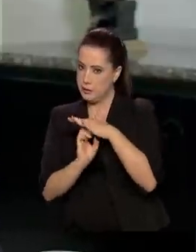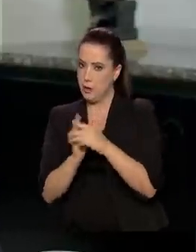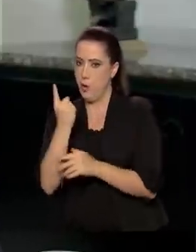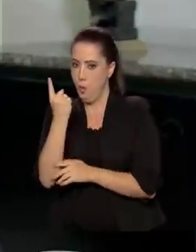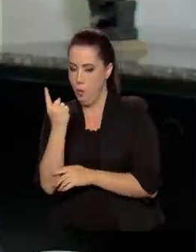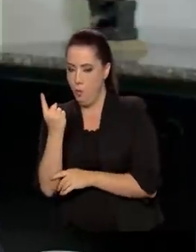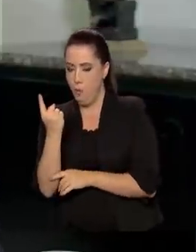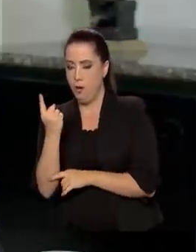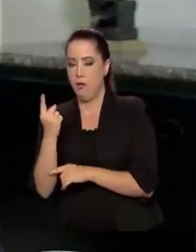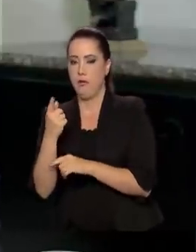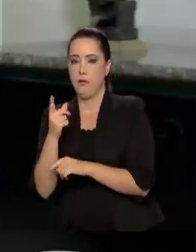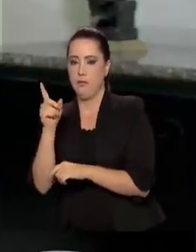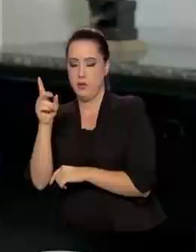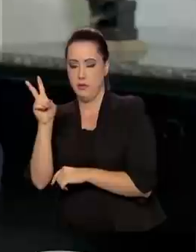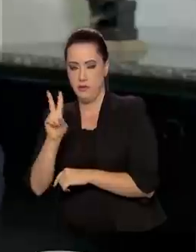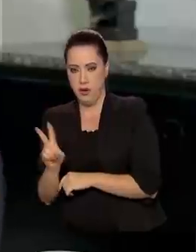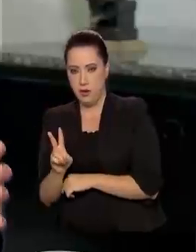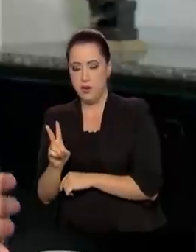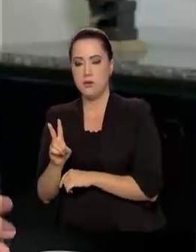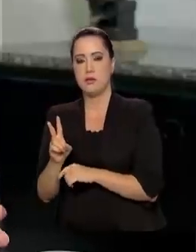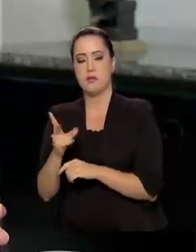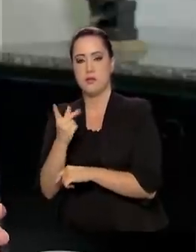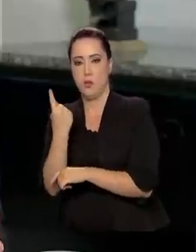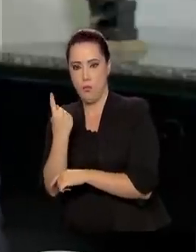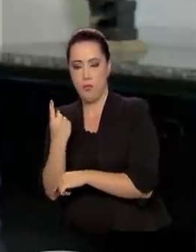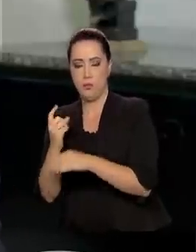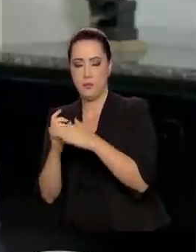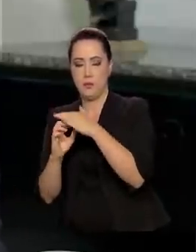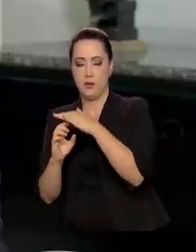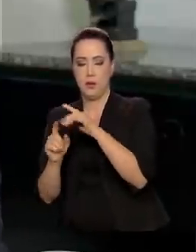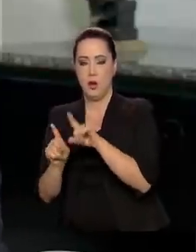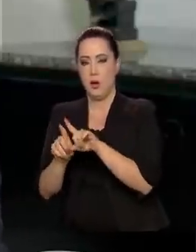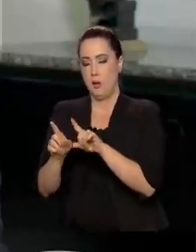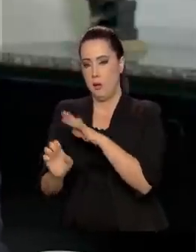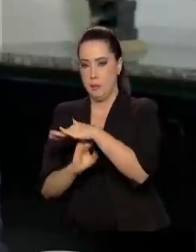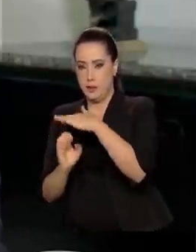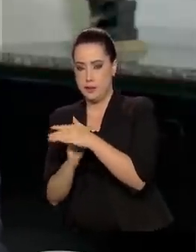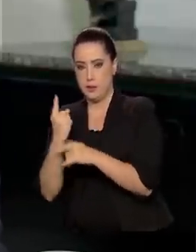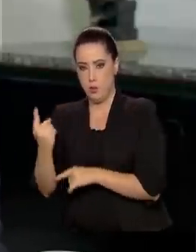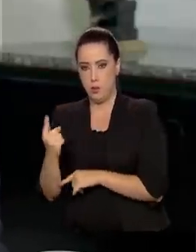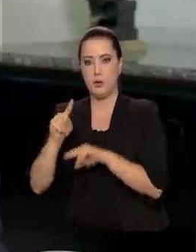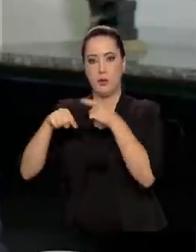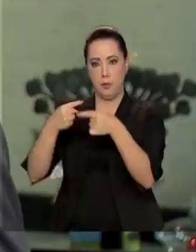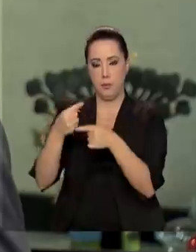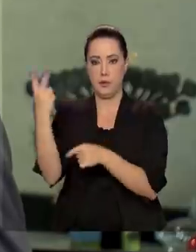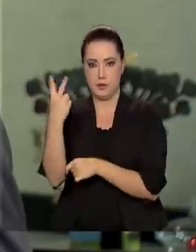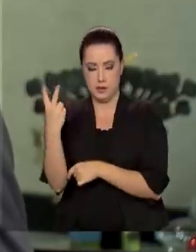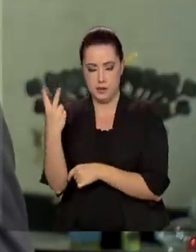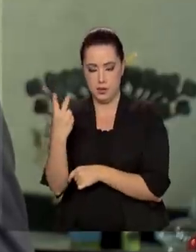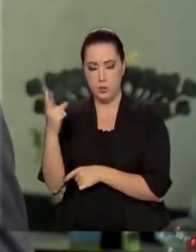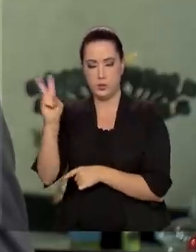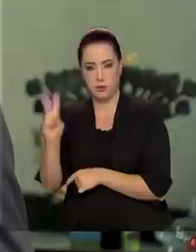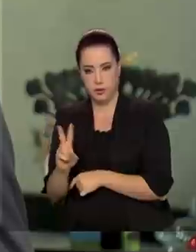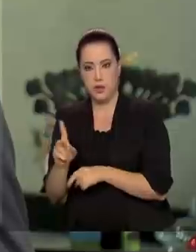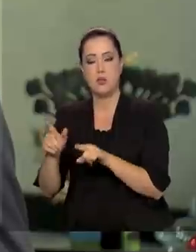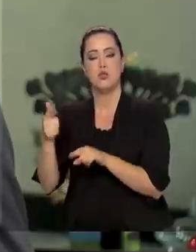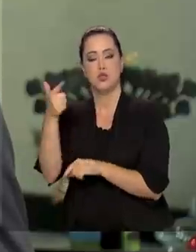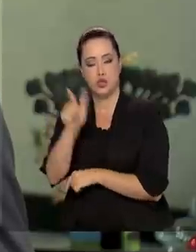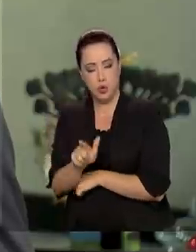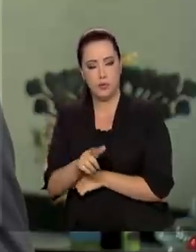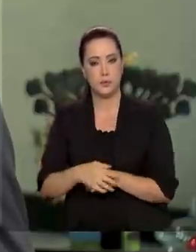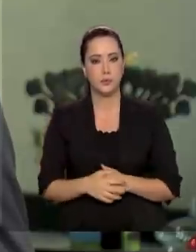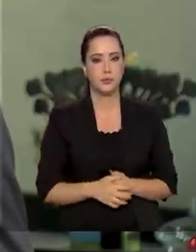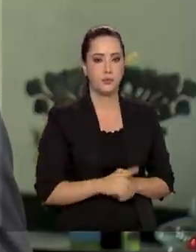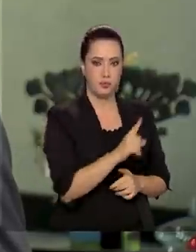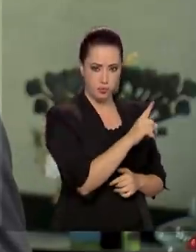pessoa tomou. Isso é um grande processo de controle e monitoramento. Então, provavelmente, quem tomar a